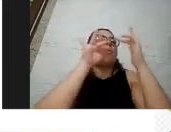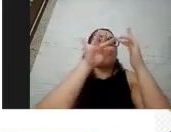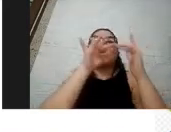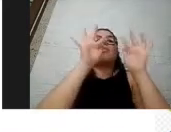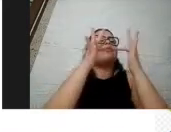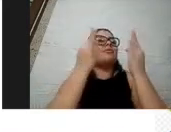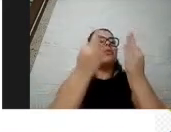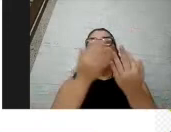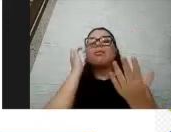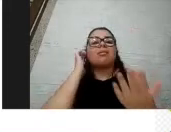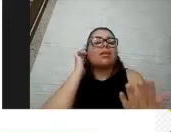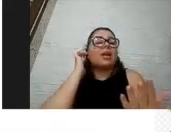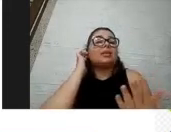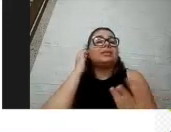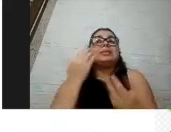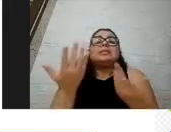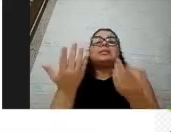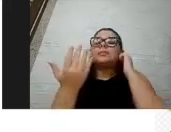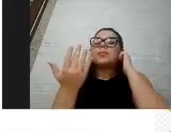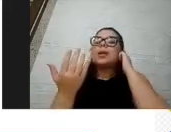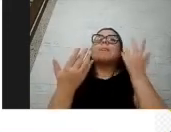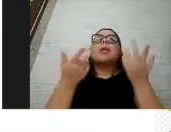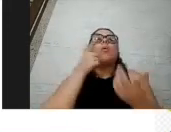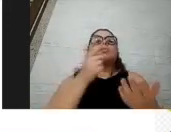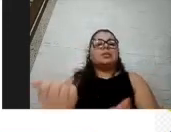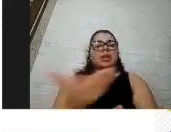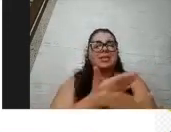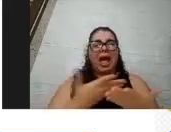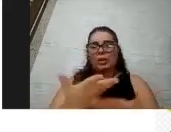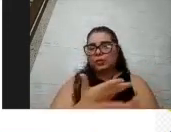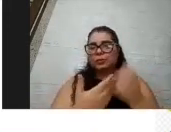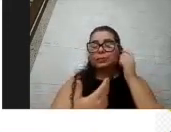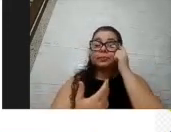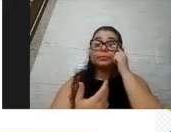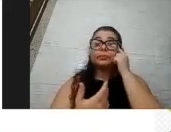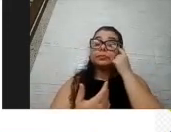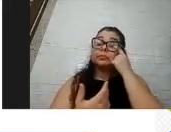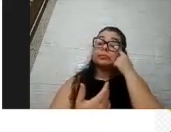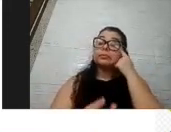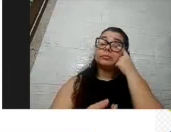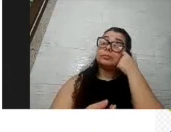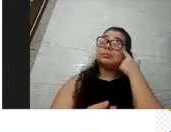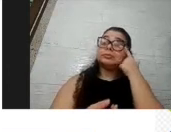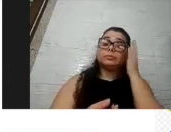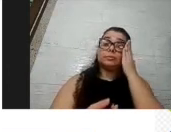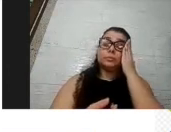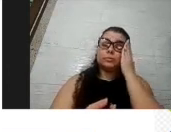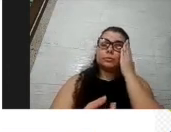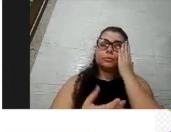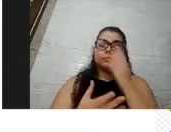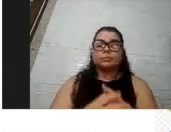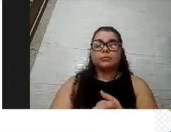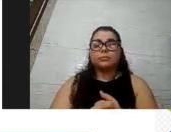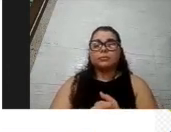famílias que tem filhos familiares com síndrome de Down e que evoluíram mal certamente tem menos